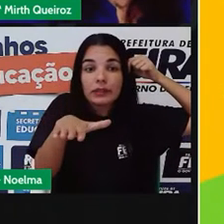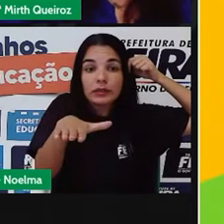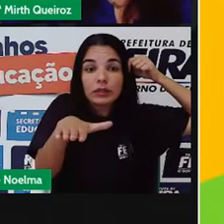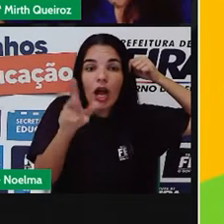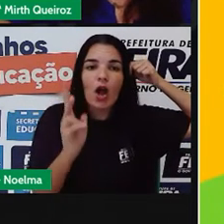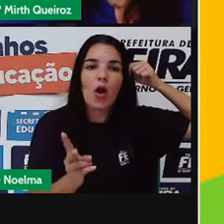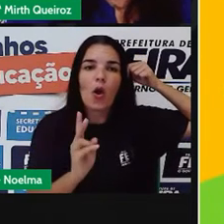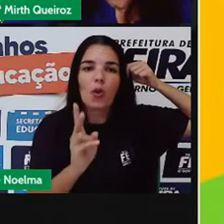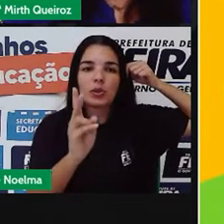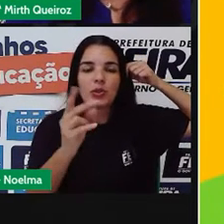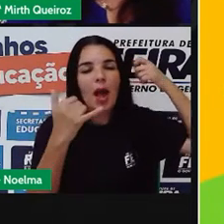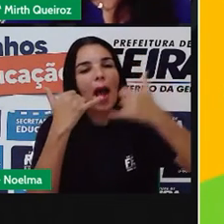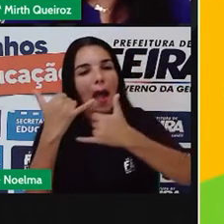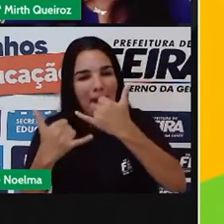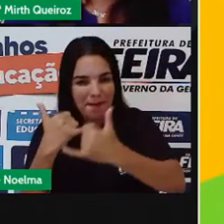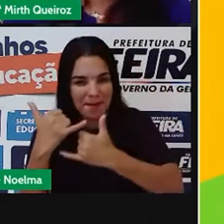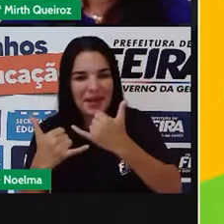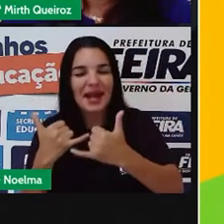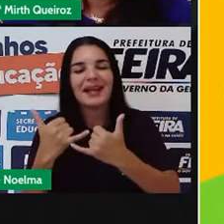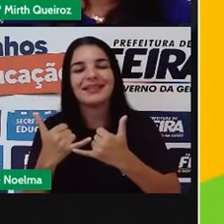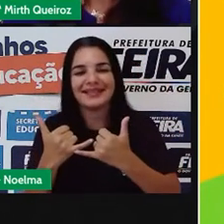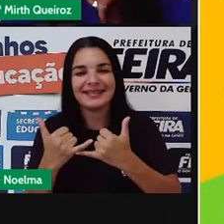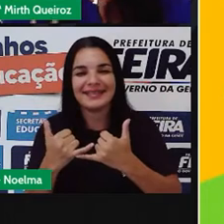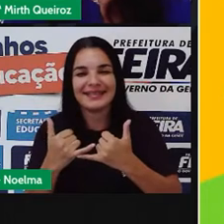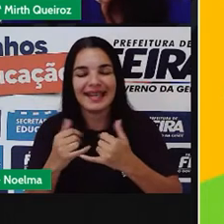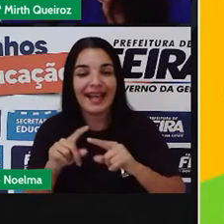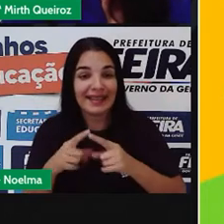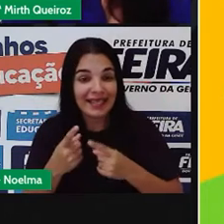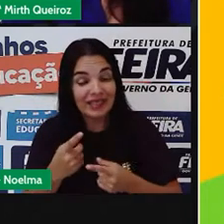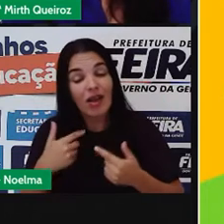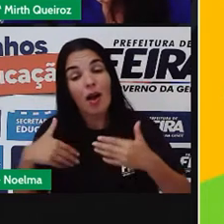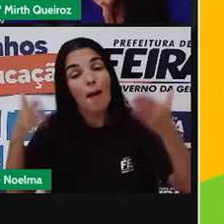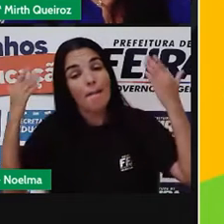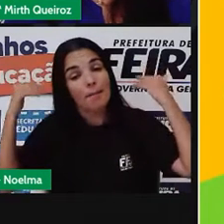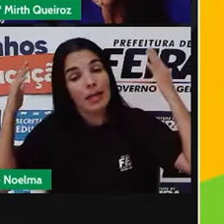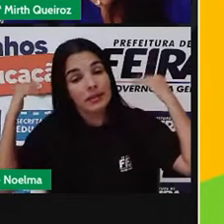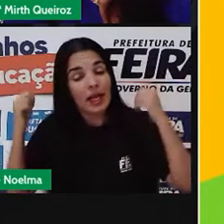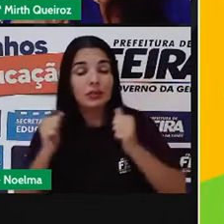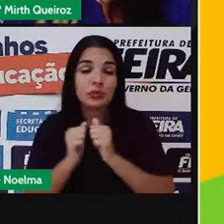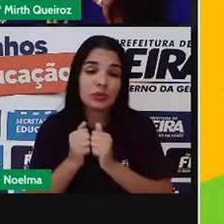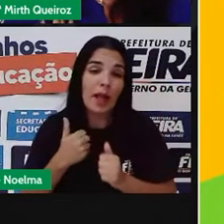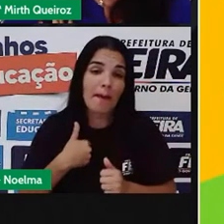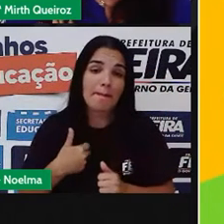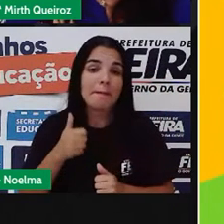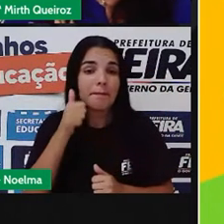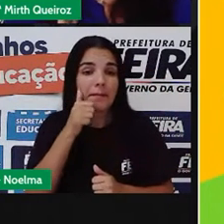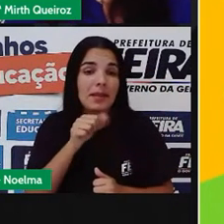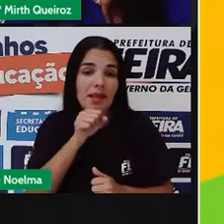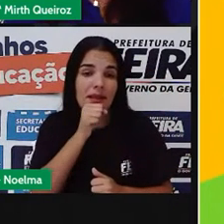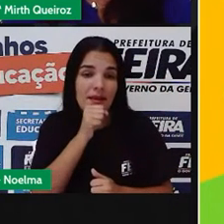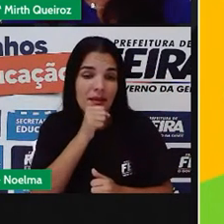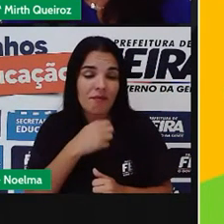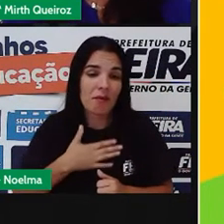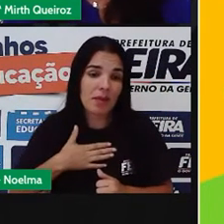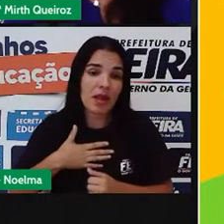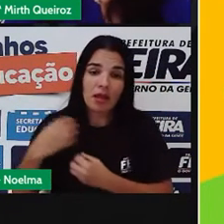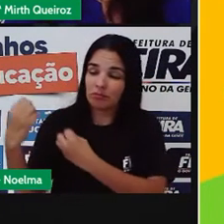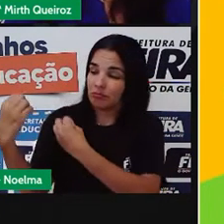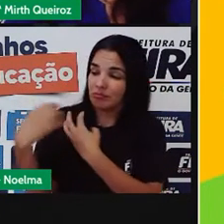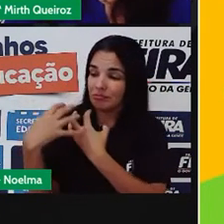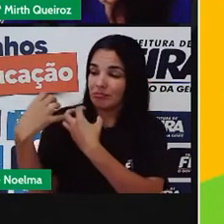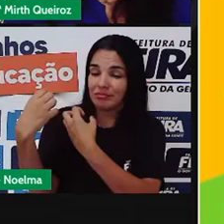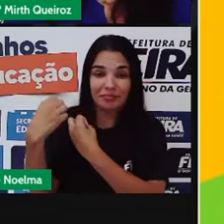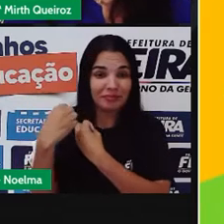continuar a brincadeira, né? Através da musiquinha. Essa foi uma brincadeira que a minha avó me ensinou